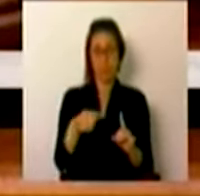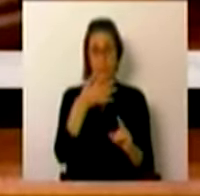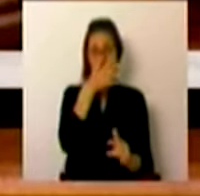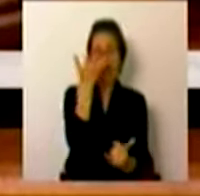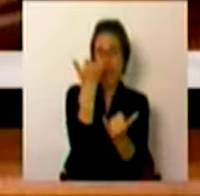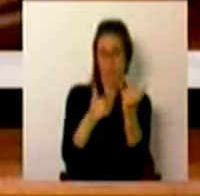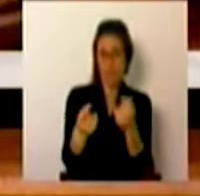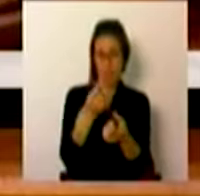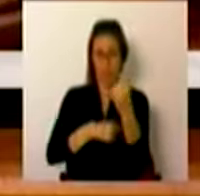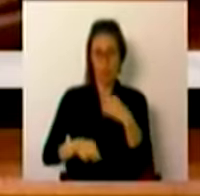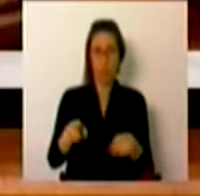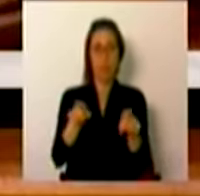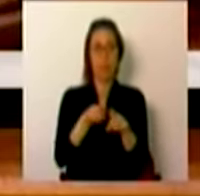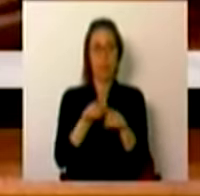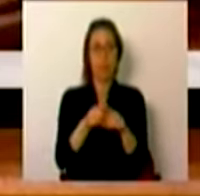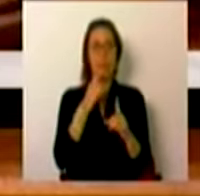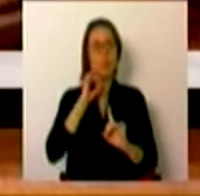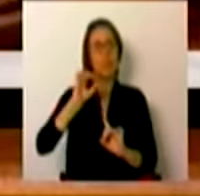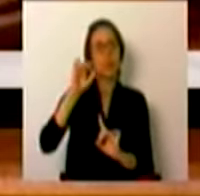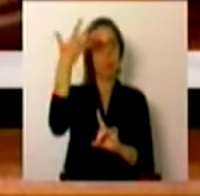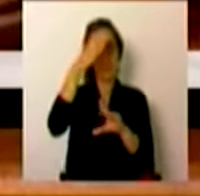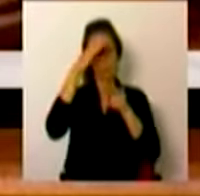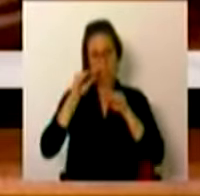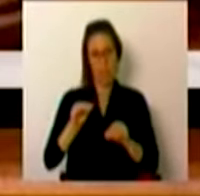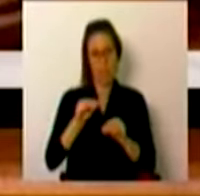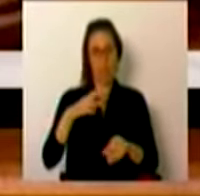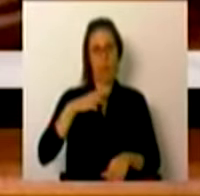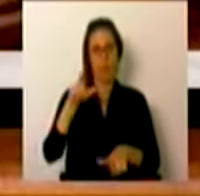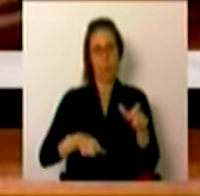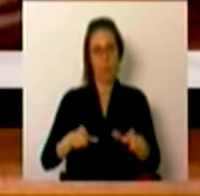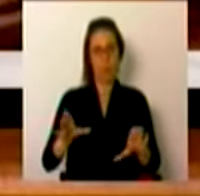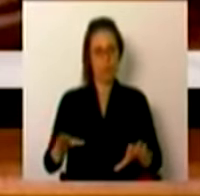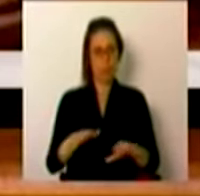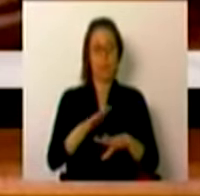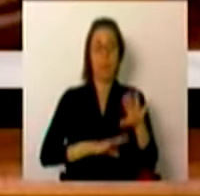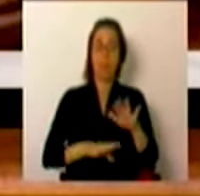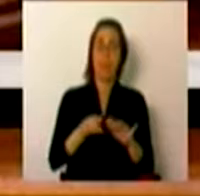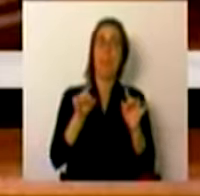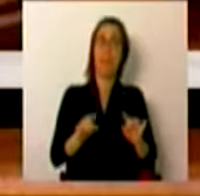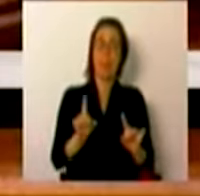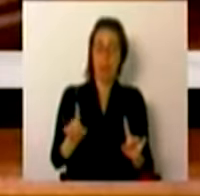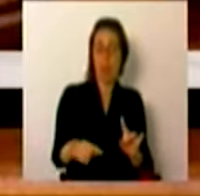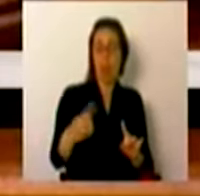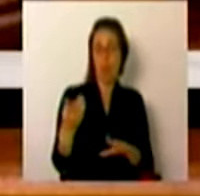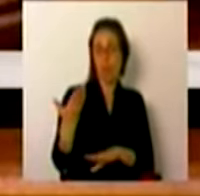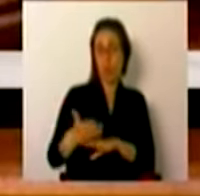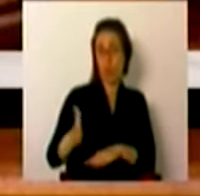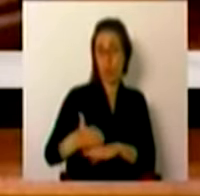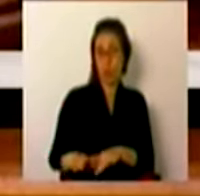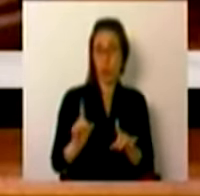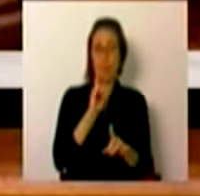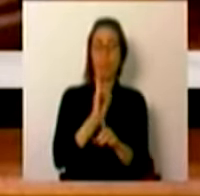inimigos, os celebram como artífices primeiros da educação dos portugueses. Nas ações que, em vez de os excluírem,